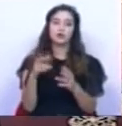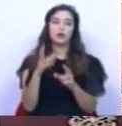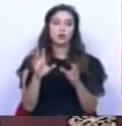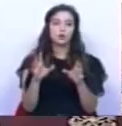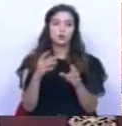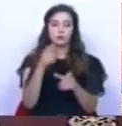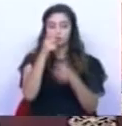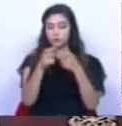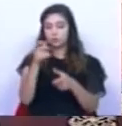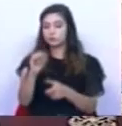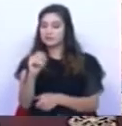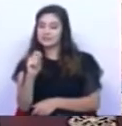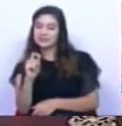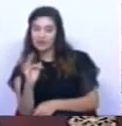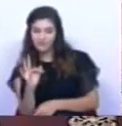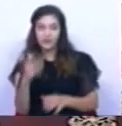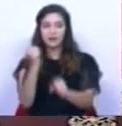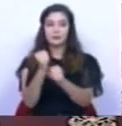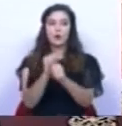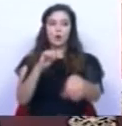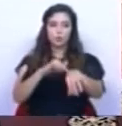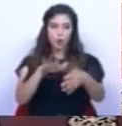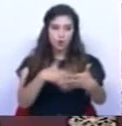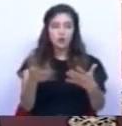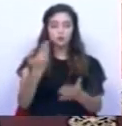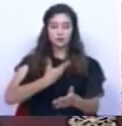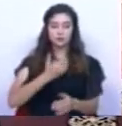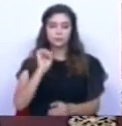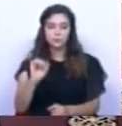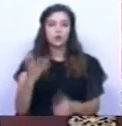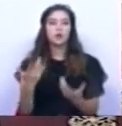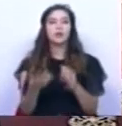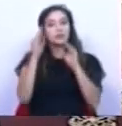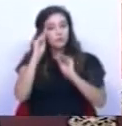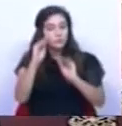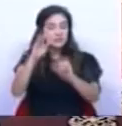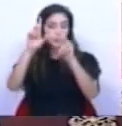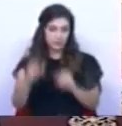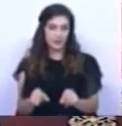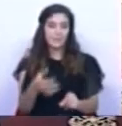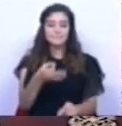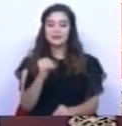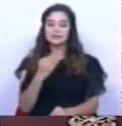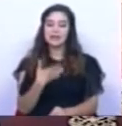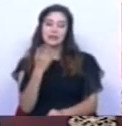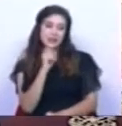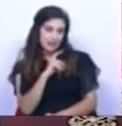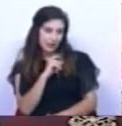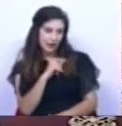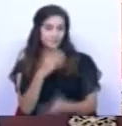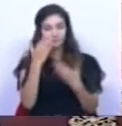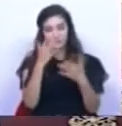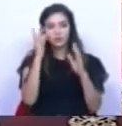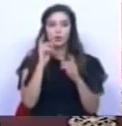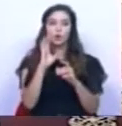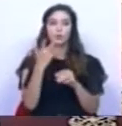CEF, dos seus salários, das suas condições de trabalho, dos seus direitos e até da sua formação? E está o PSD disponível para isso? Ou, quando